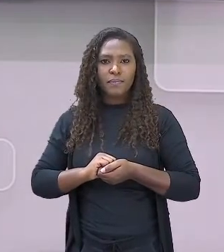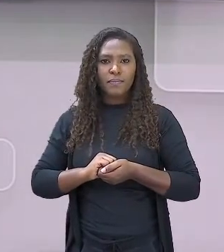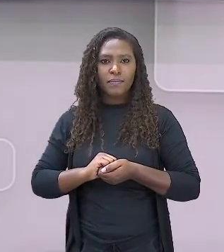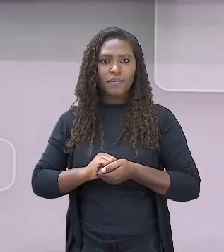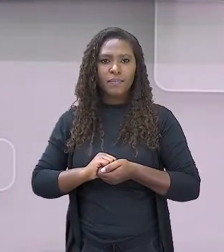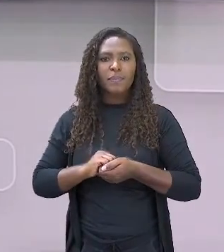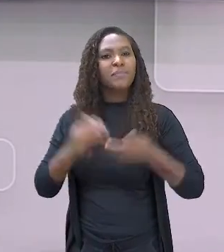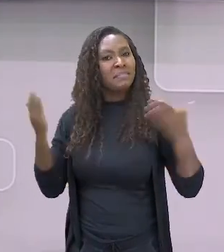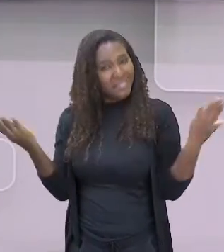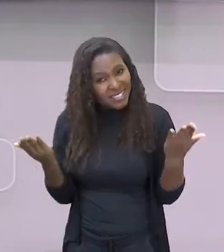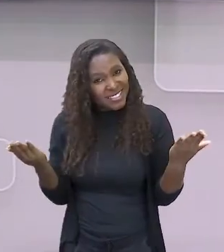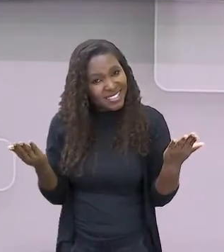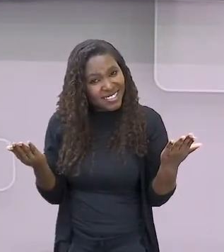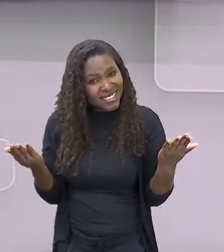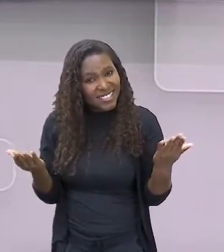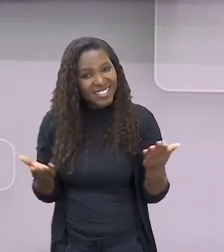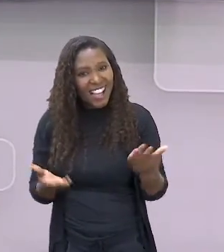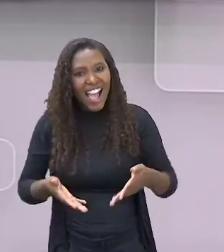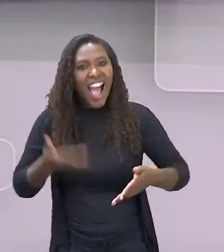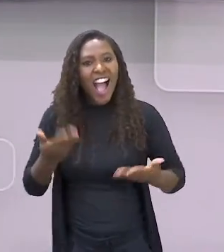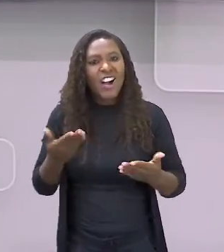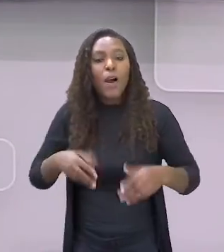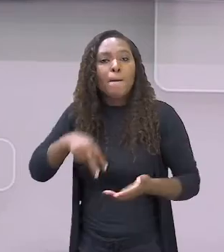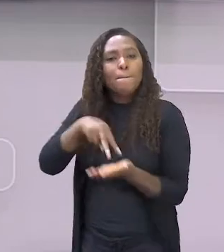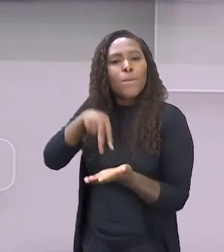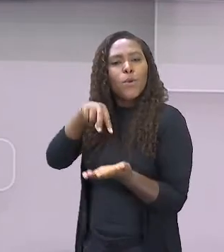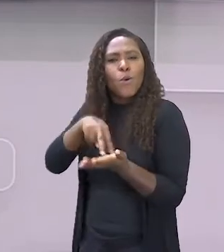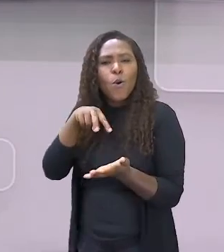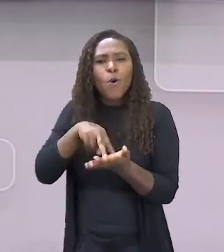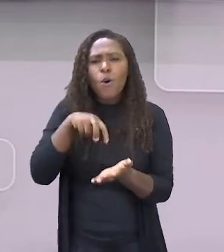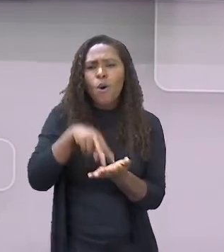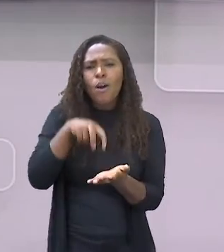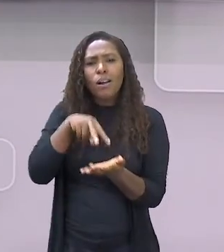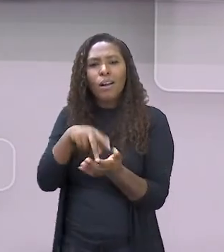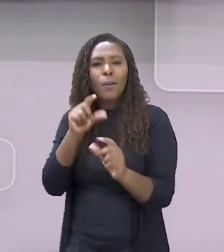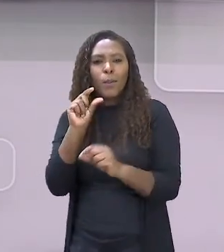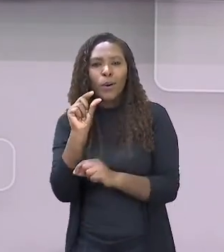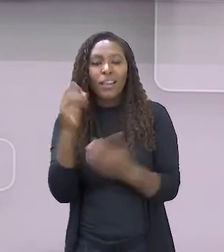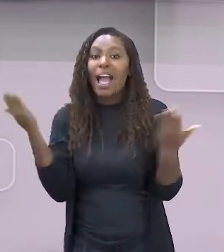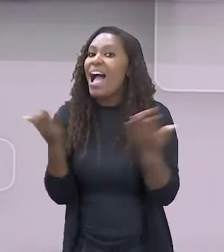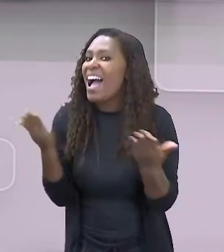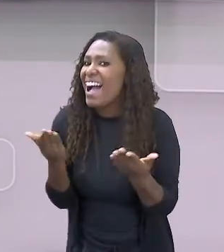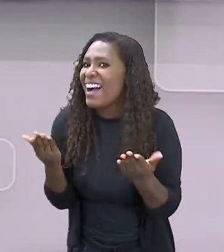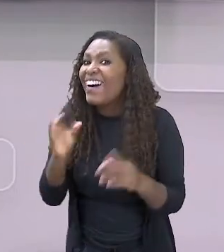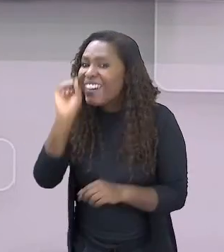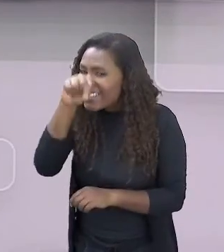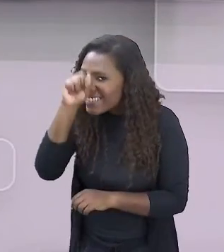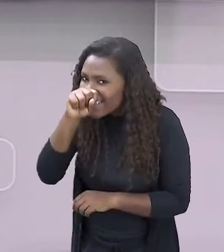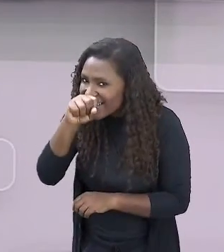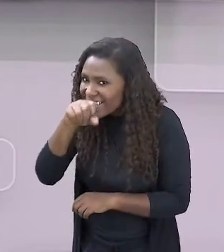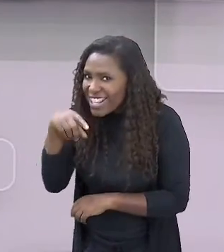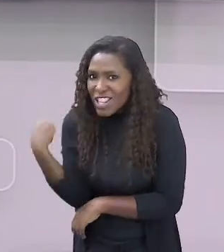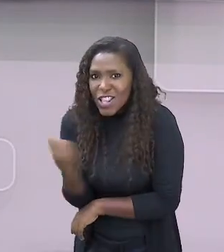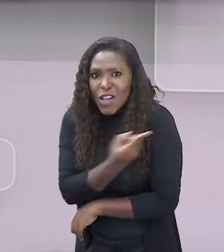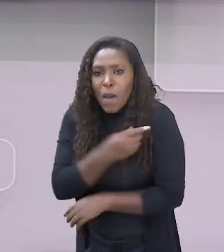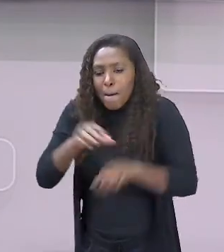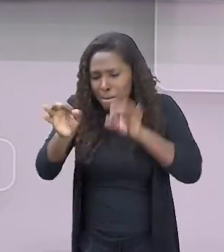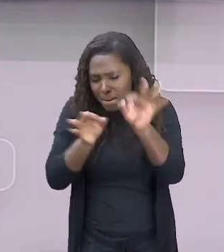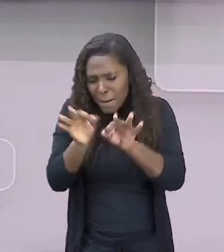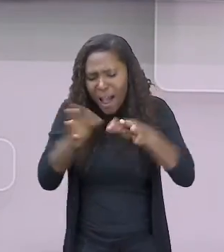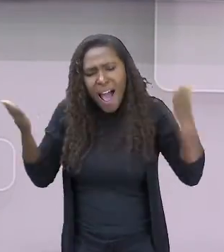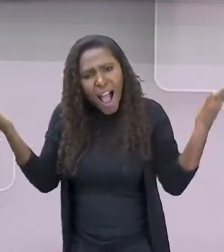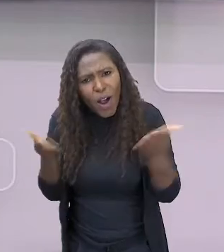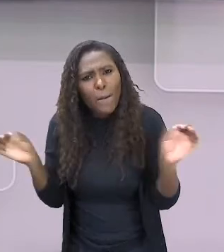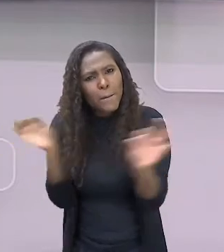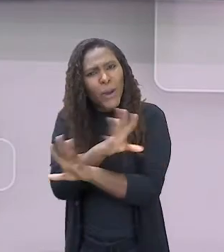E é isso aí, dá uns pulinhos aí, que agora sim estamos totalmente preparados